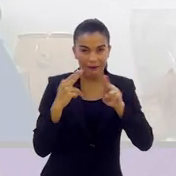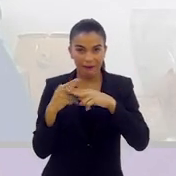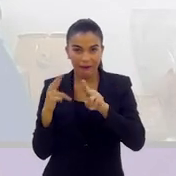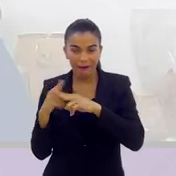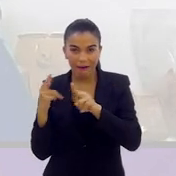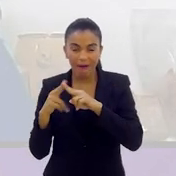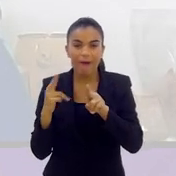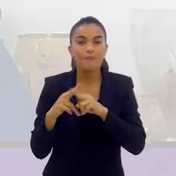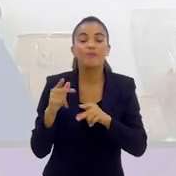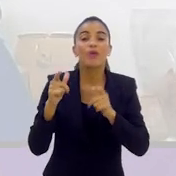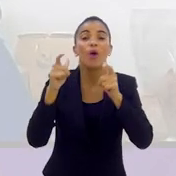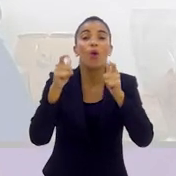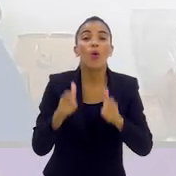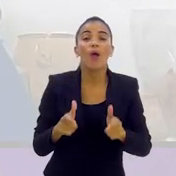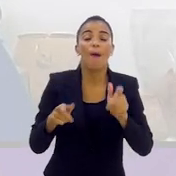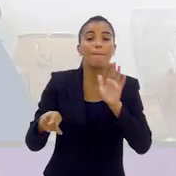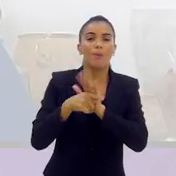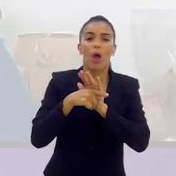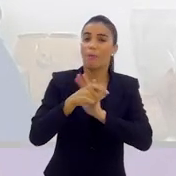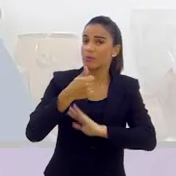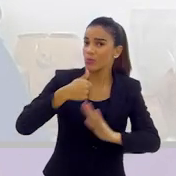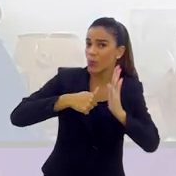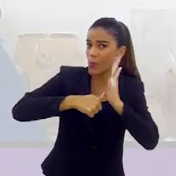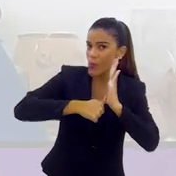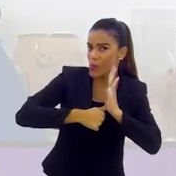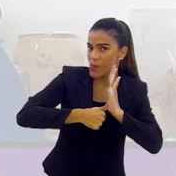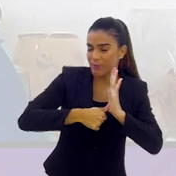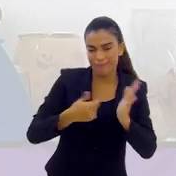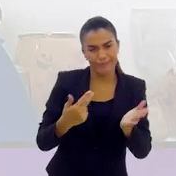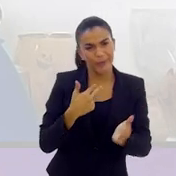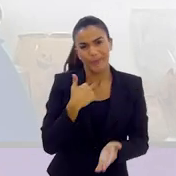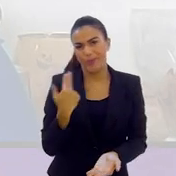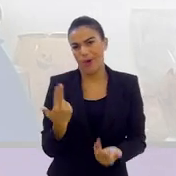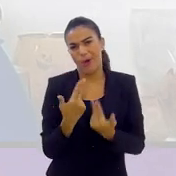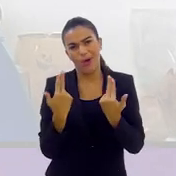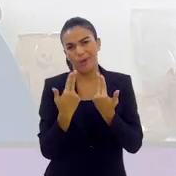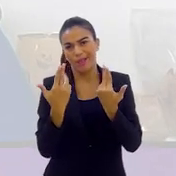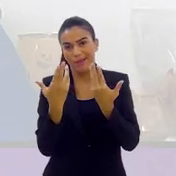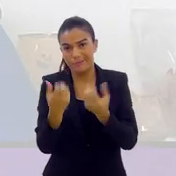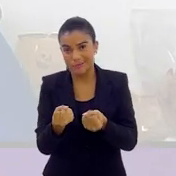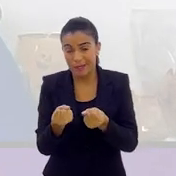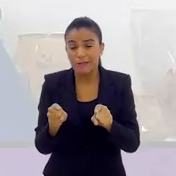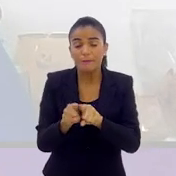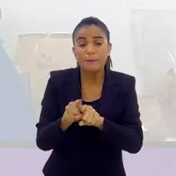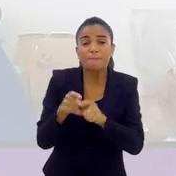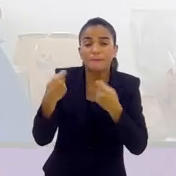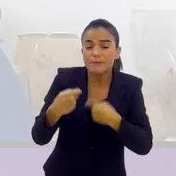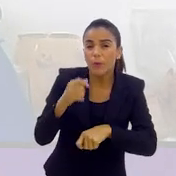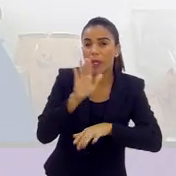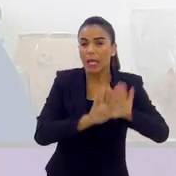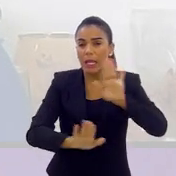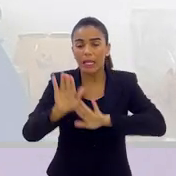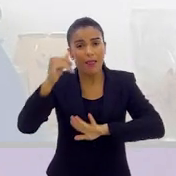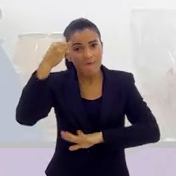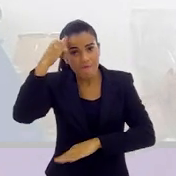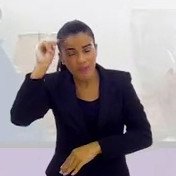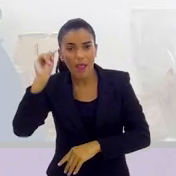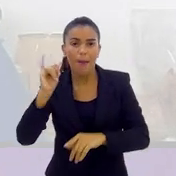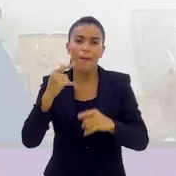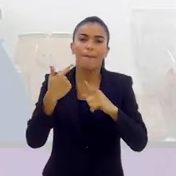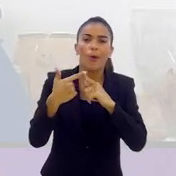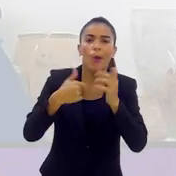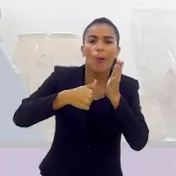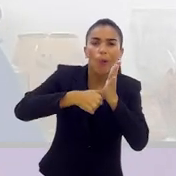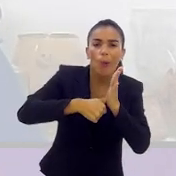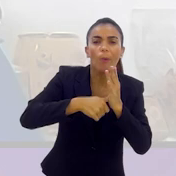ambiente do clube. Isso aí não pode deixar acontecer. Tem que tentar evitar. E o